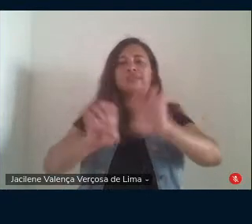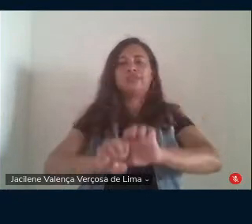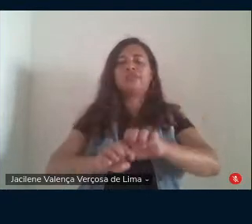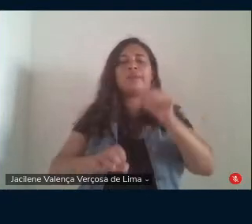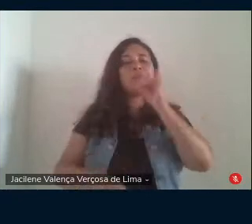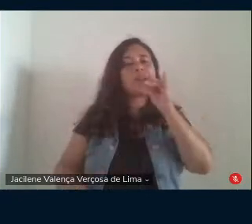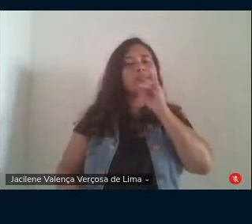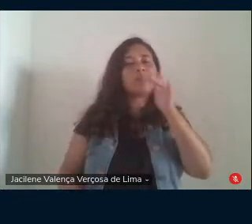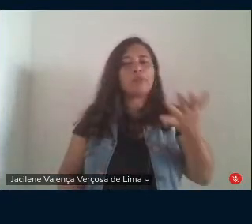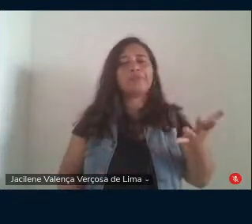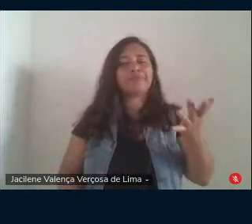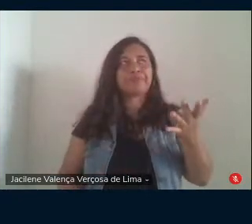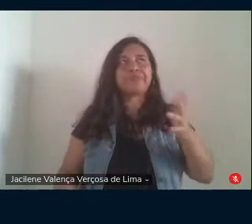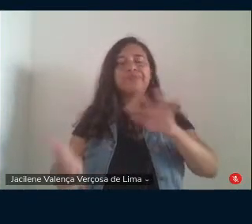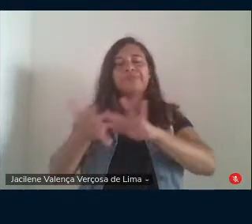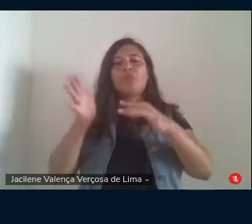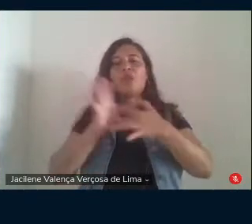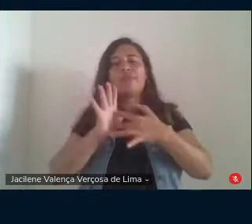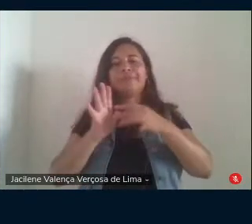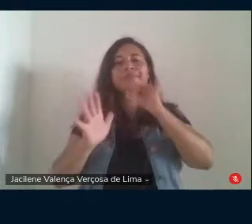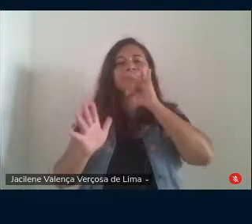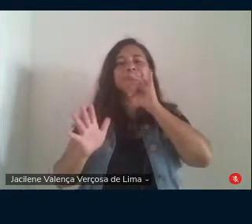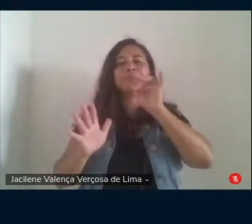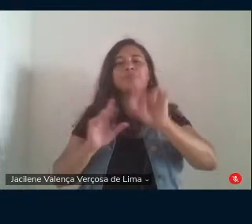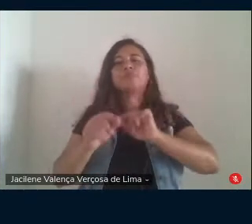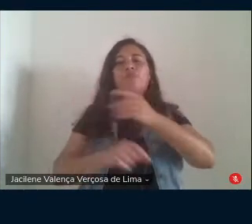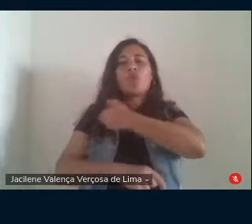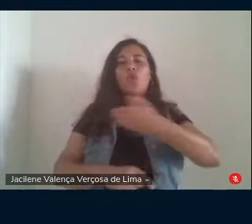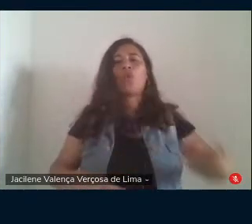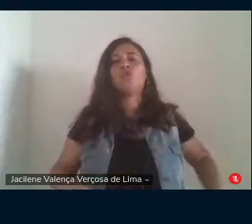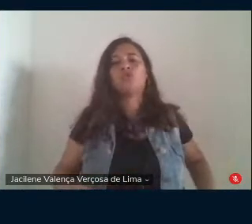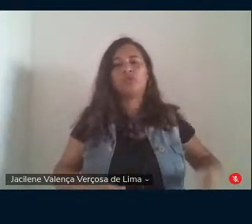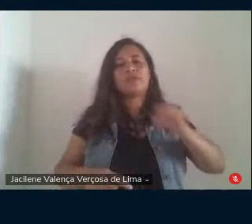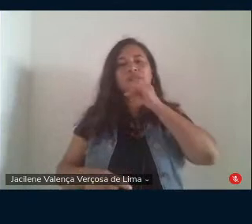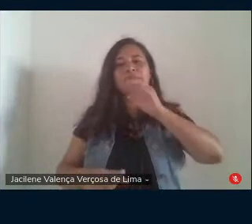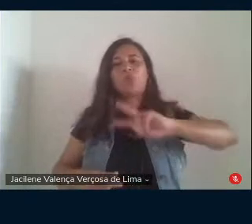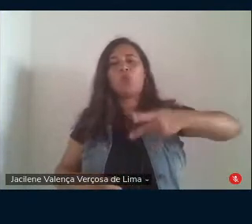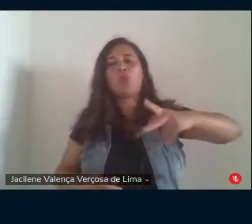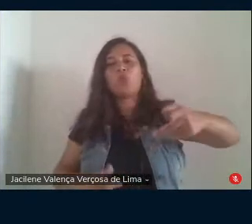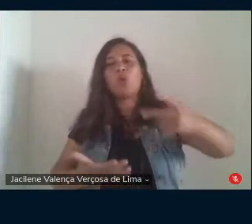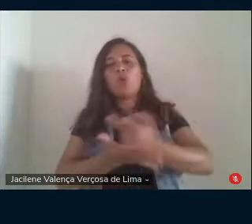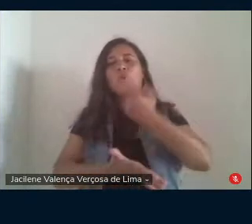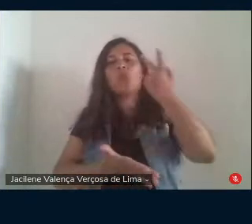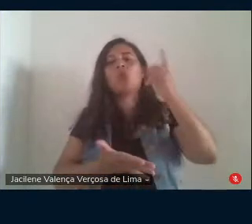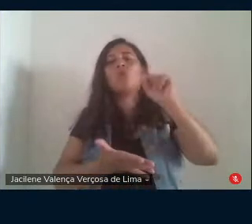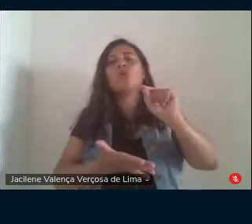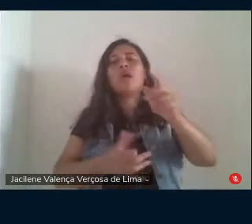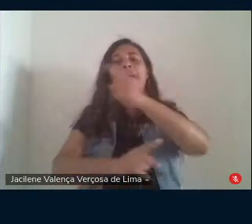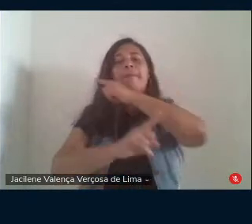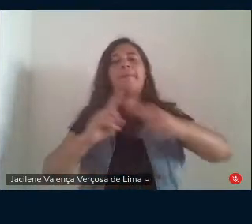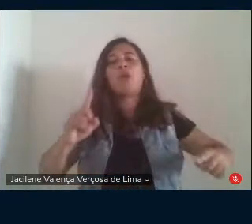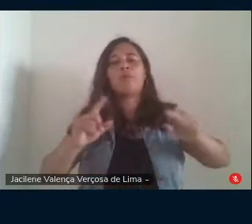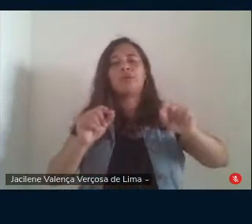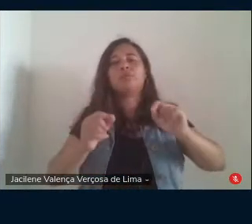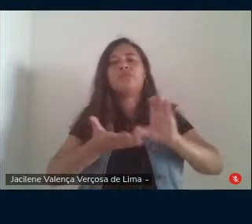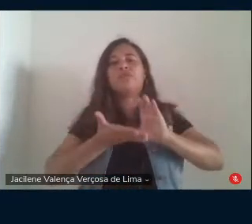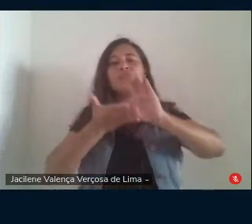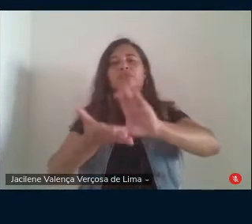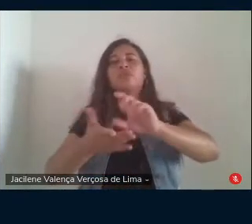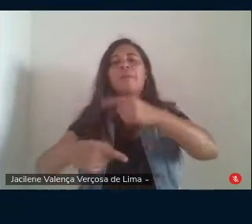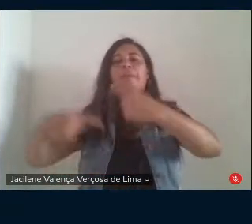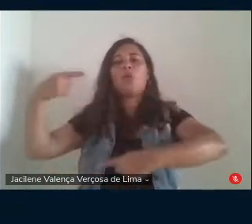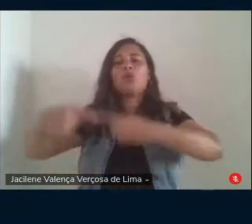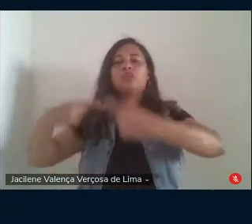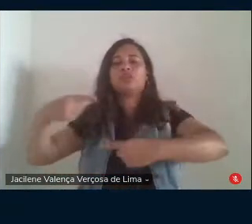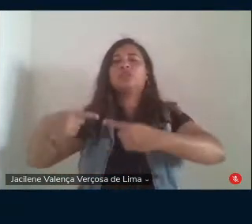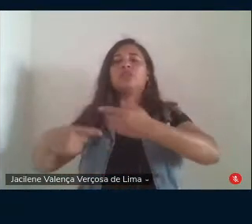isso significa inclusive que o governo por consequência estava também proibido de financiar políticas públicas